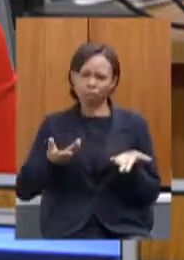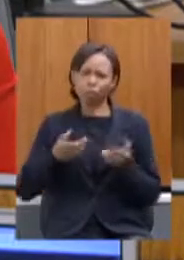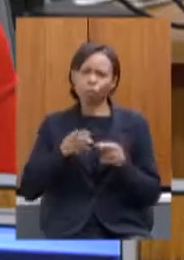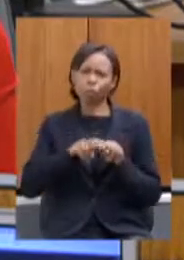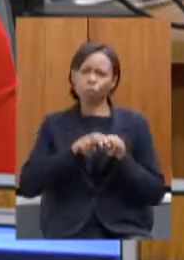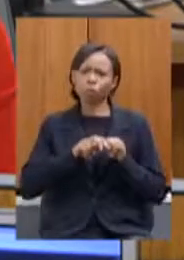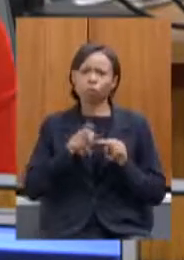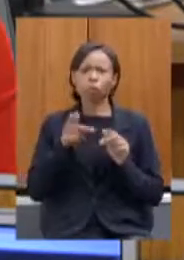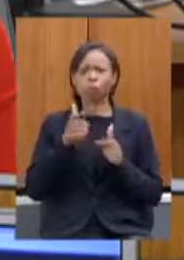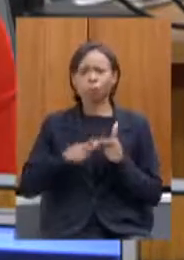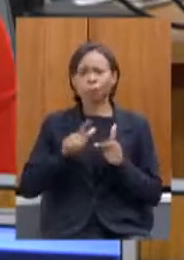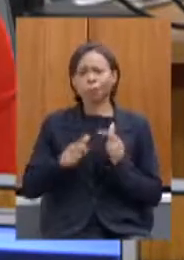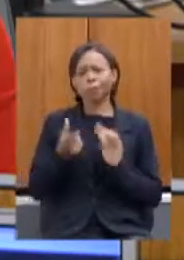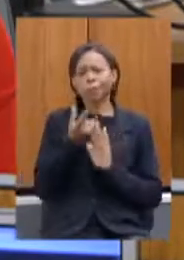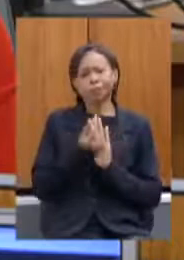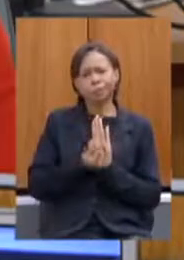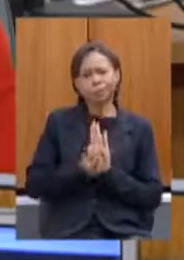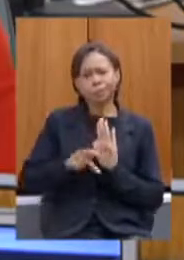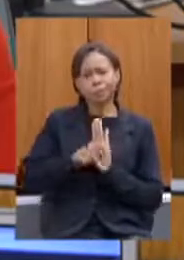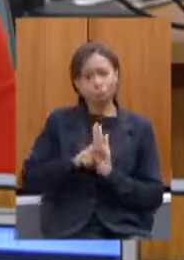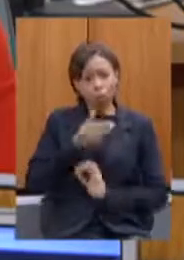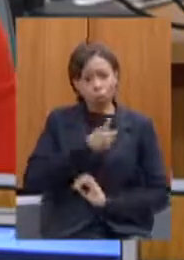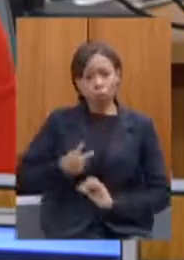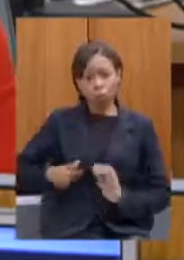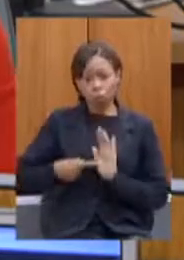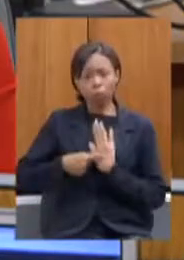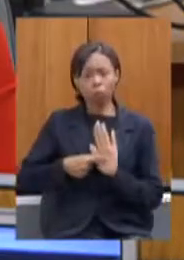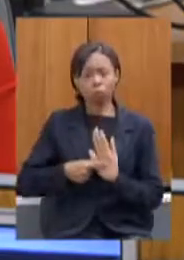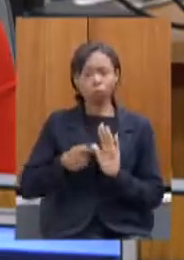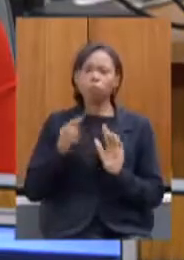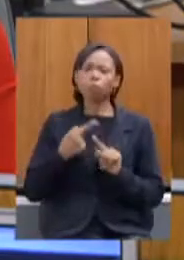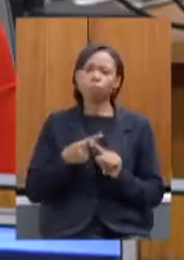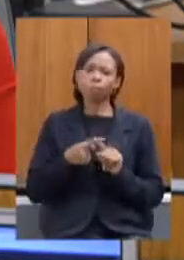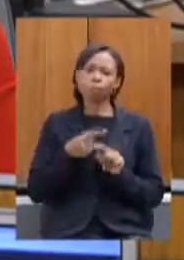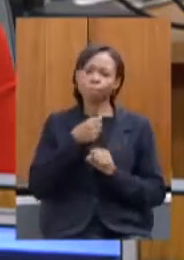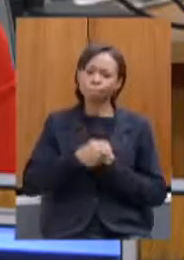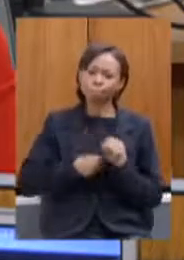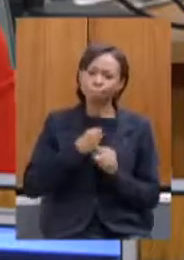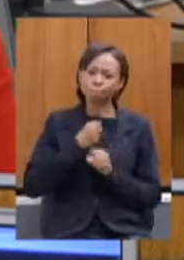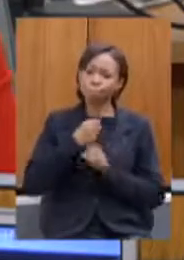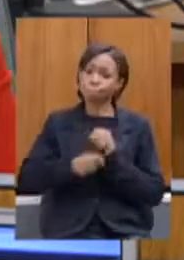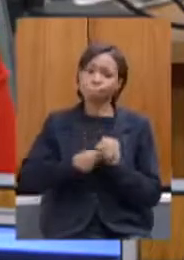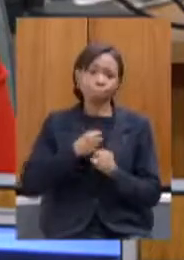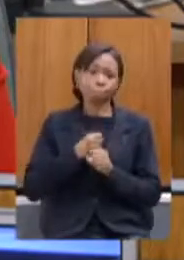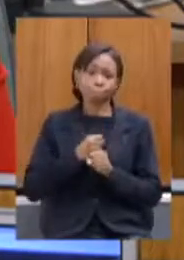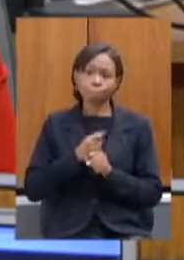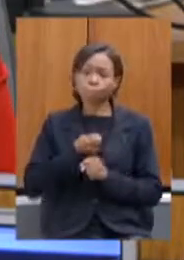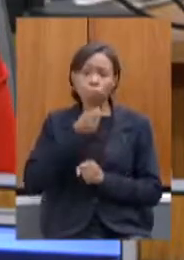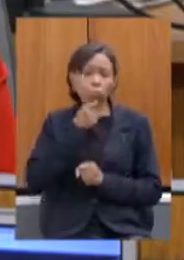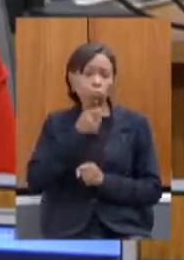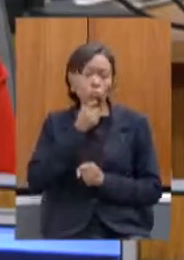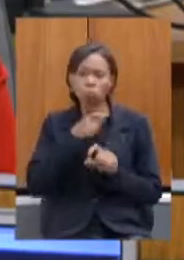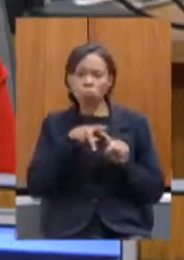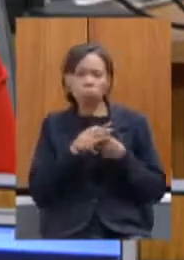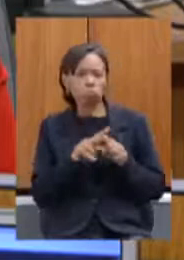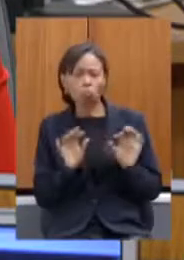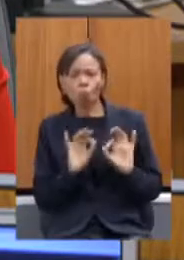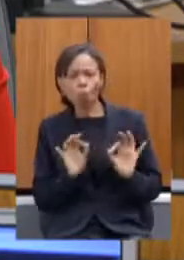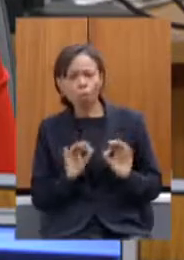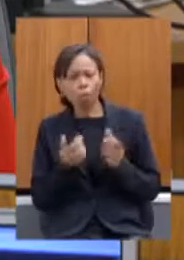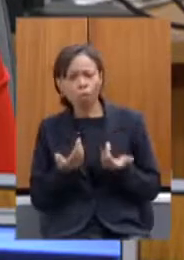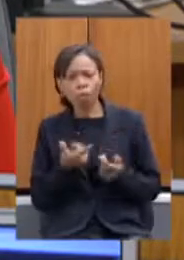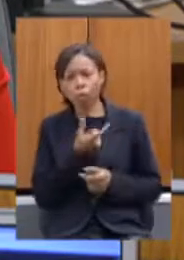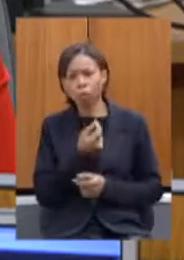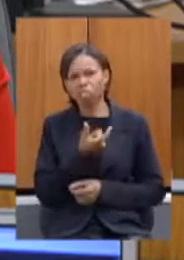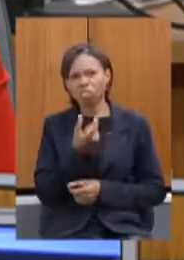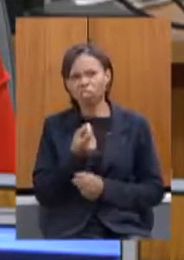o próprio governo nos apresenta porque que anualmente esse não é um ponto a ser revisto 2020 no orçamento